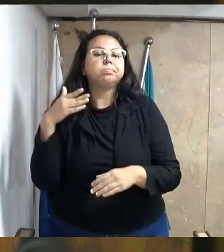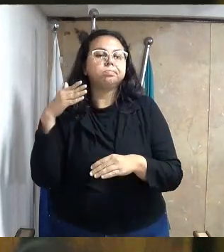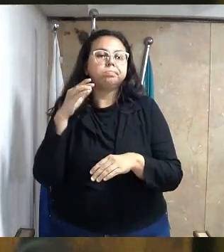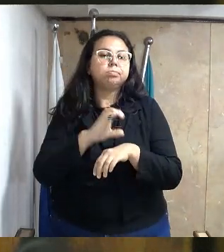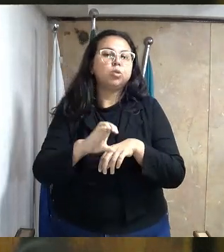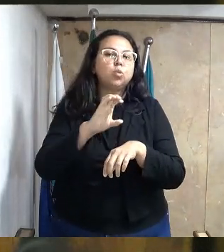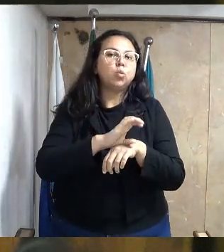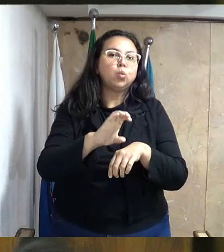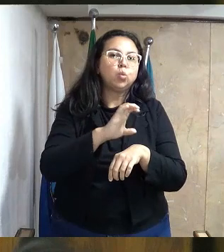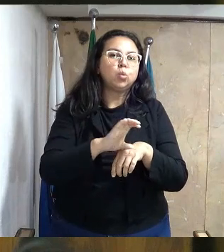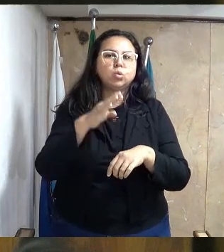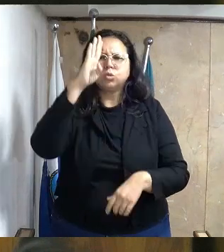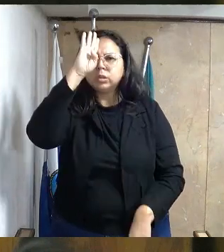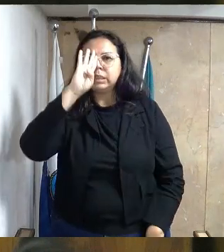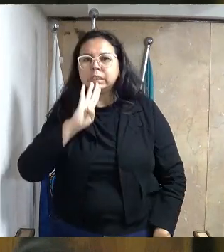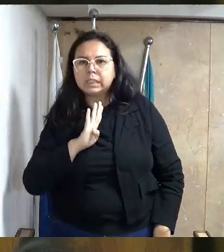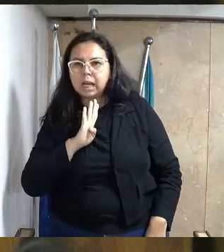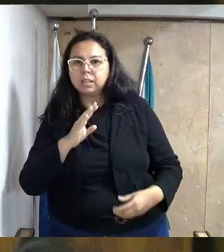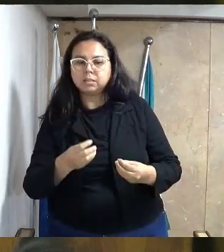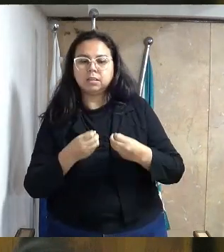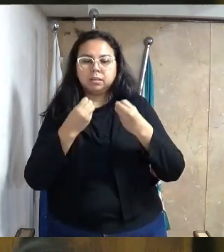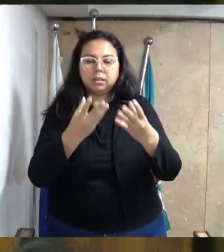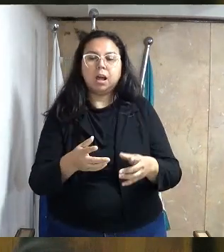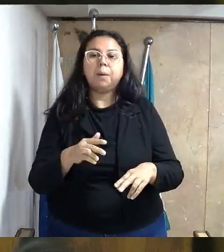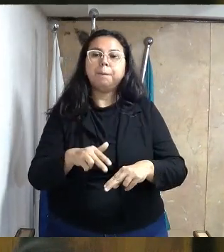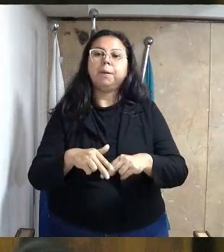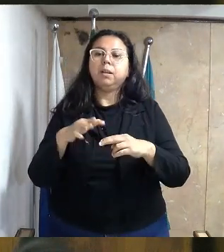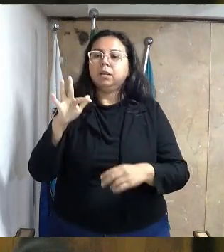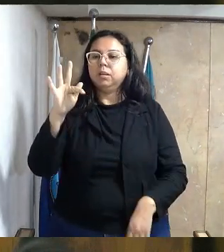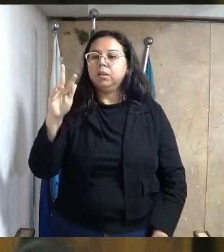cursos gratuitos oferecidos pela FUNDEC.